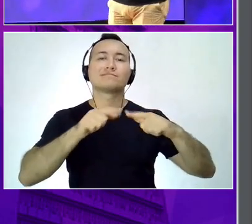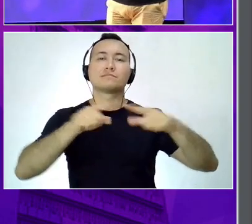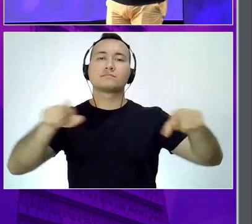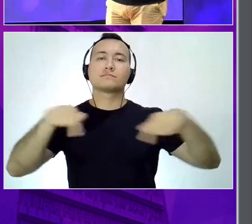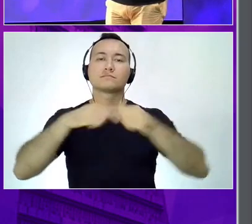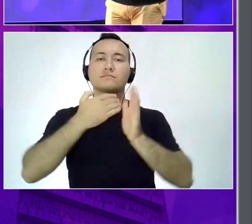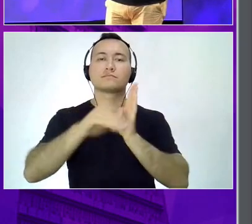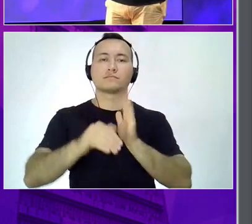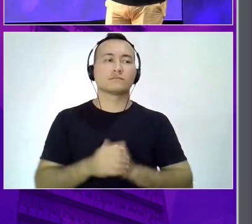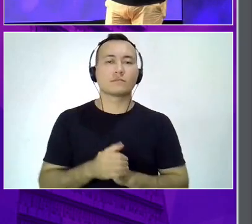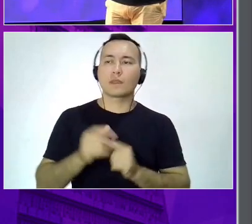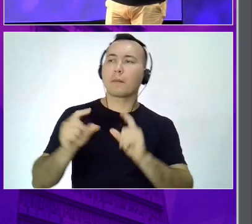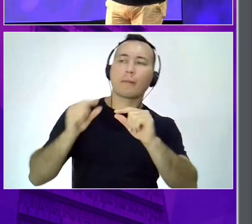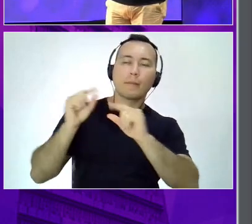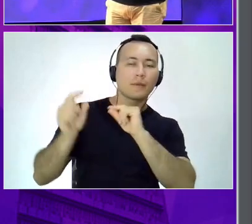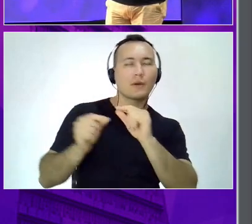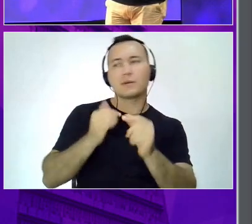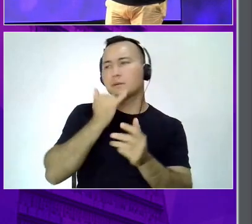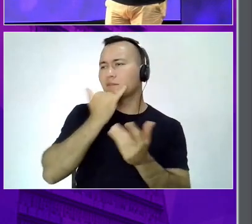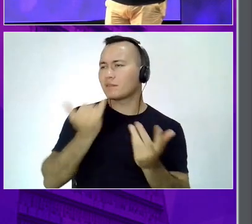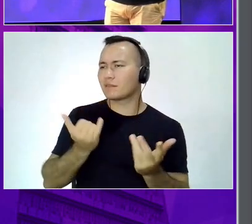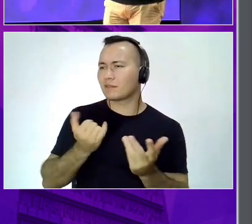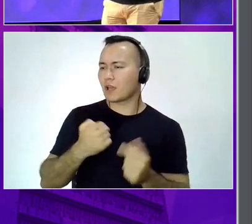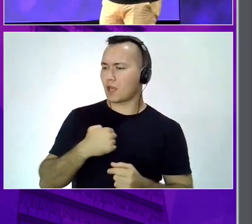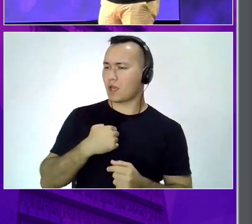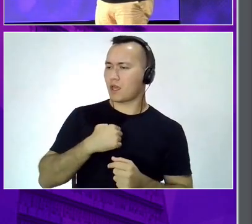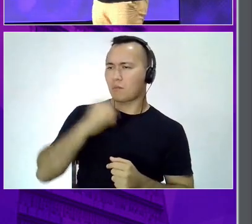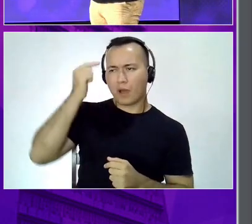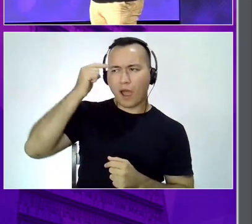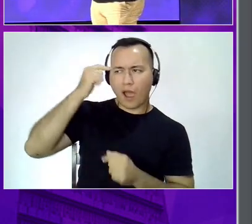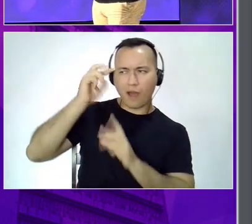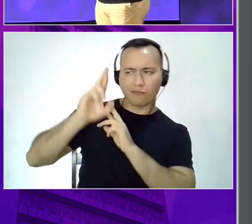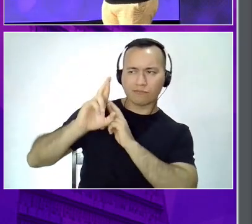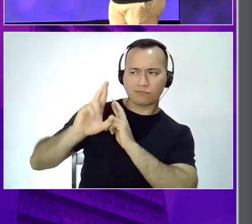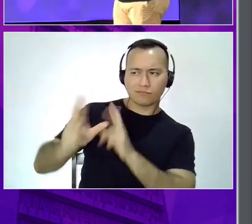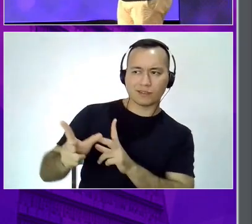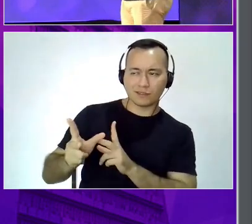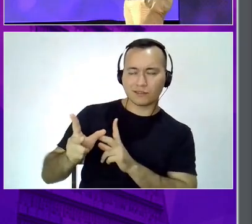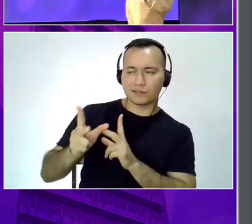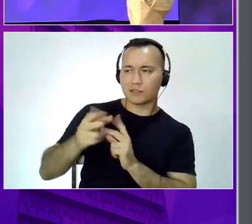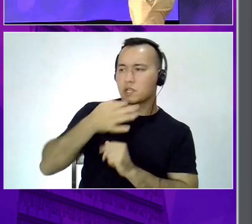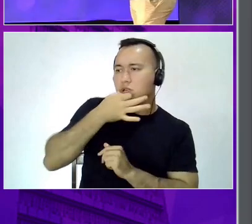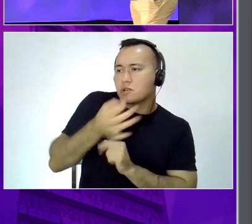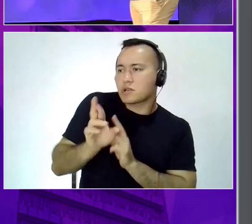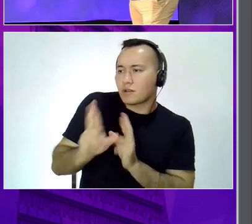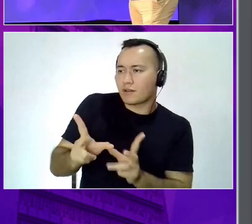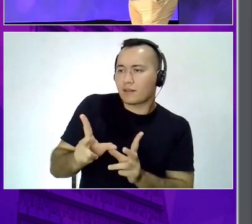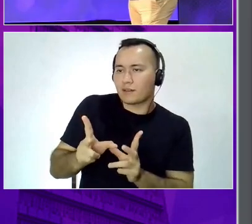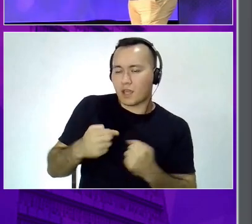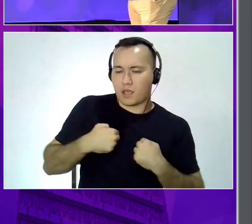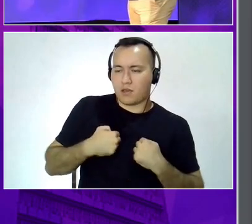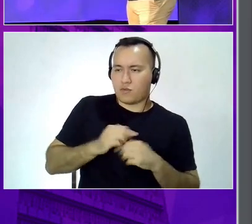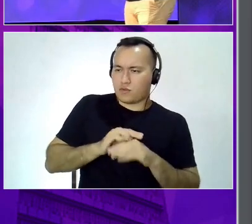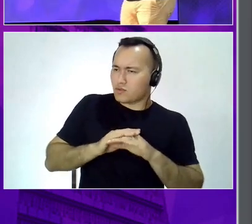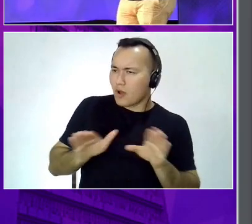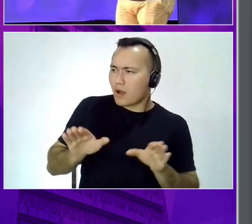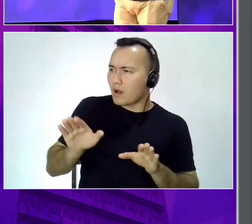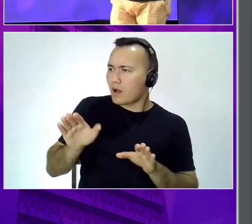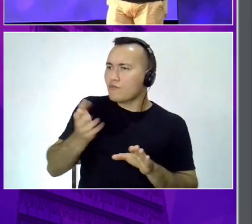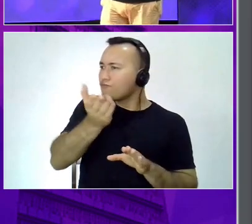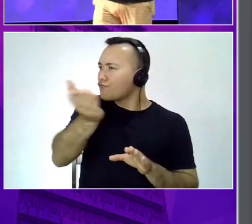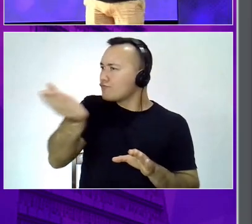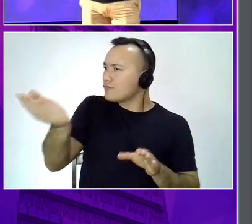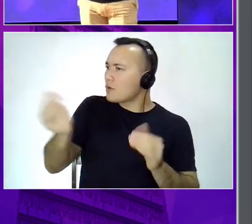diferente aqui nessa sala? E como é que você enfrenta essa cena que eu encontro com os opostos? Como que você,